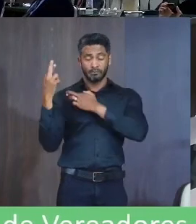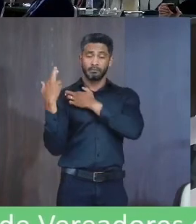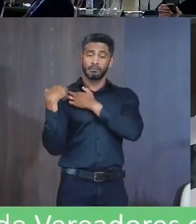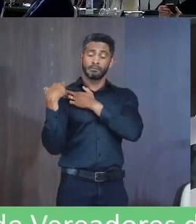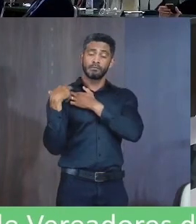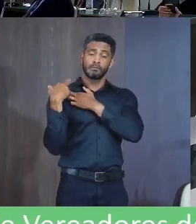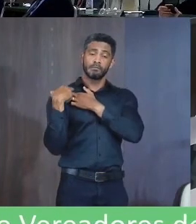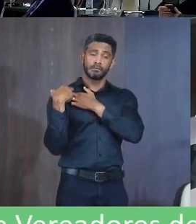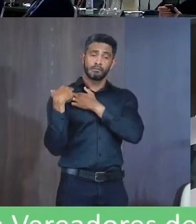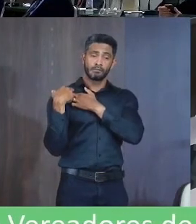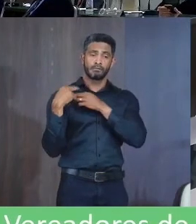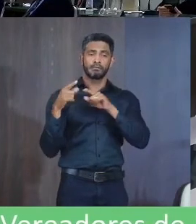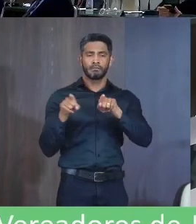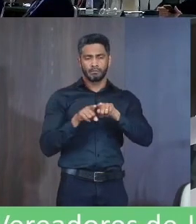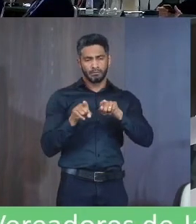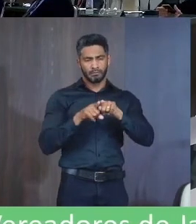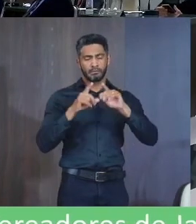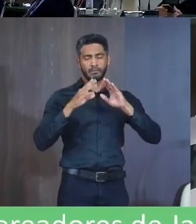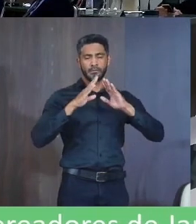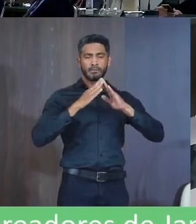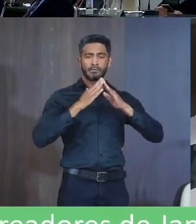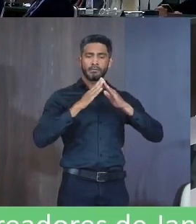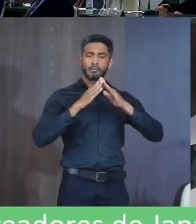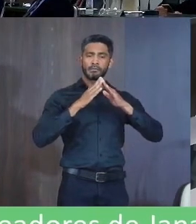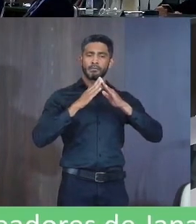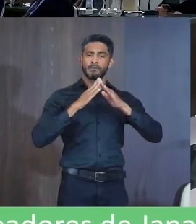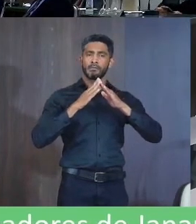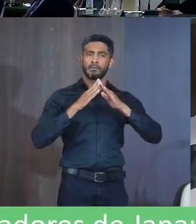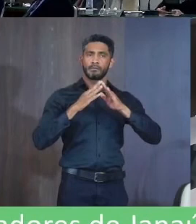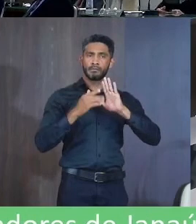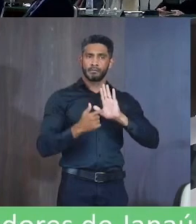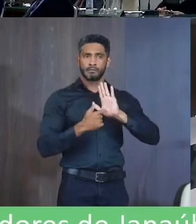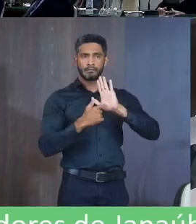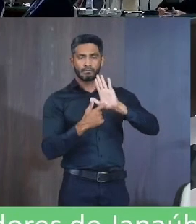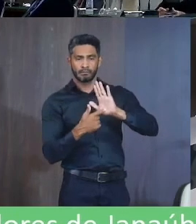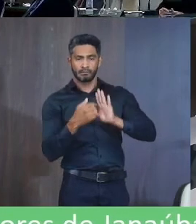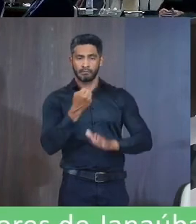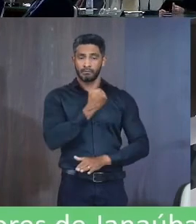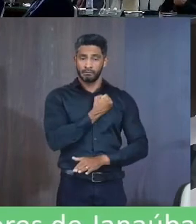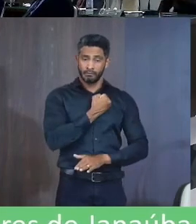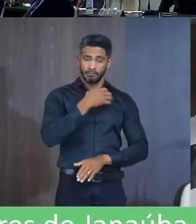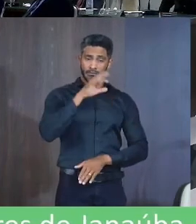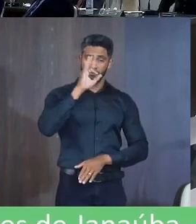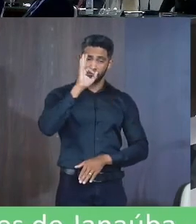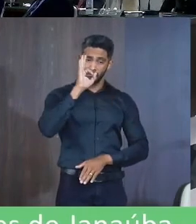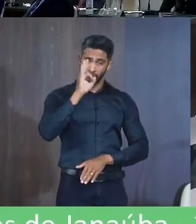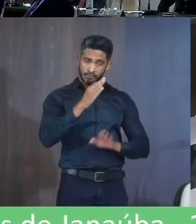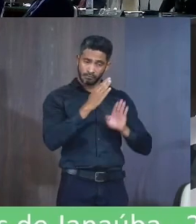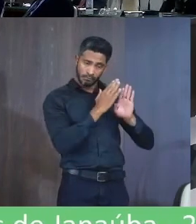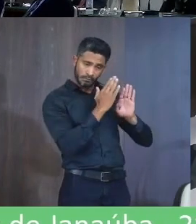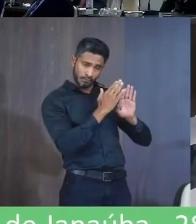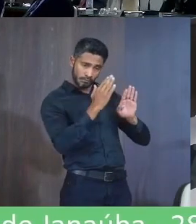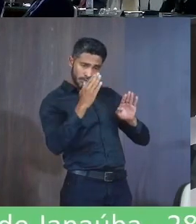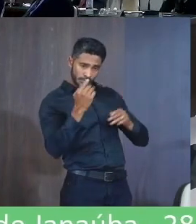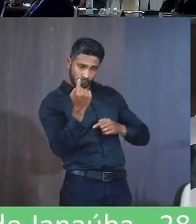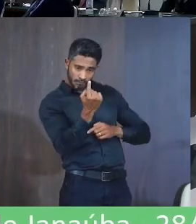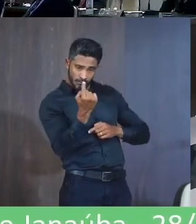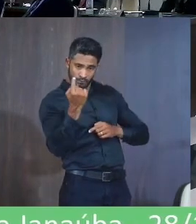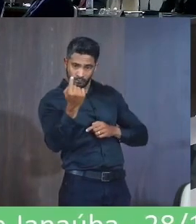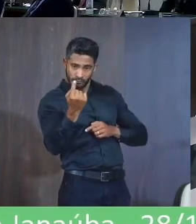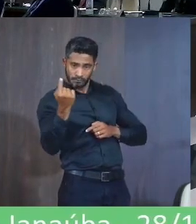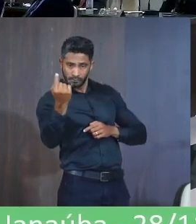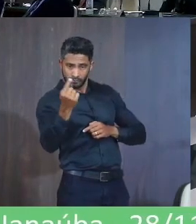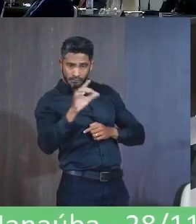Os imóveis Apresentar Numeração Única De forma Ordenada E individualizada